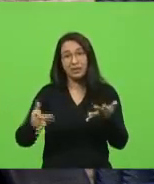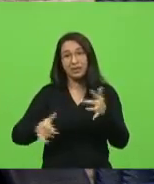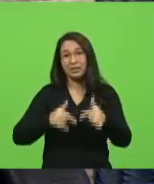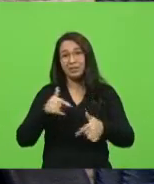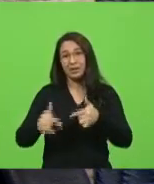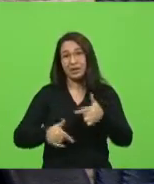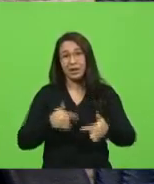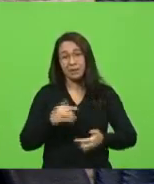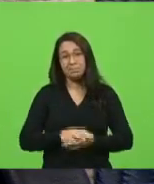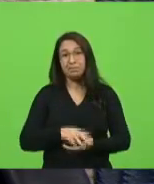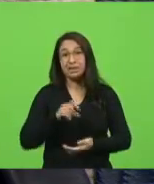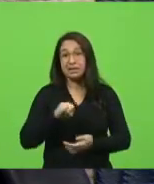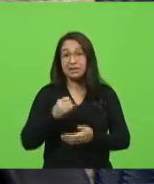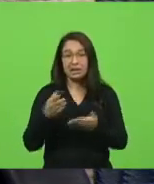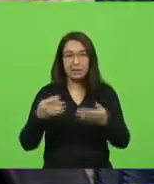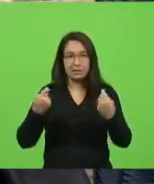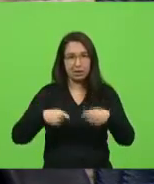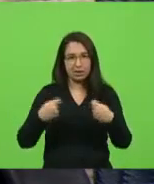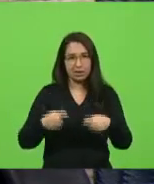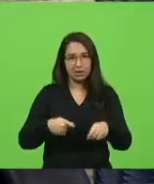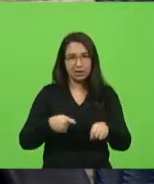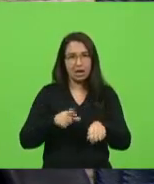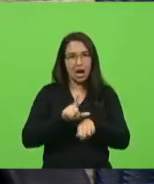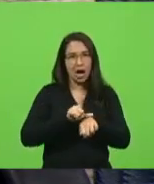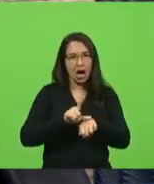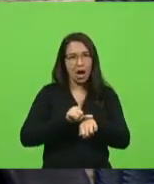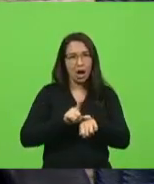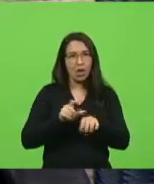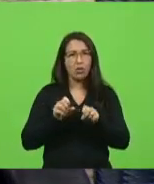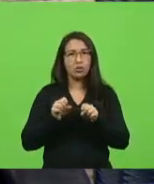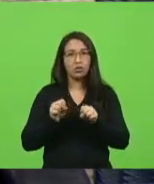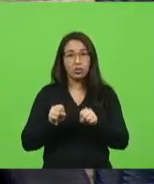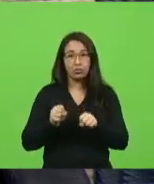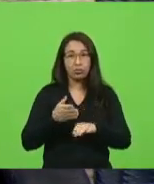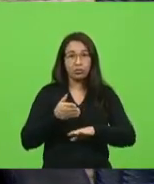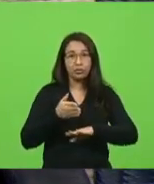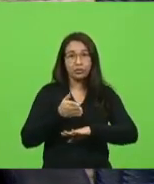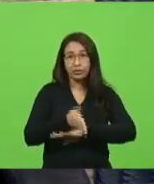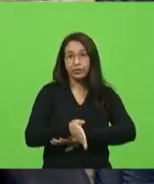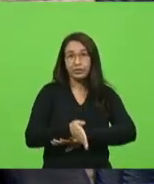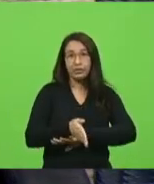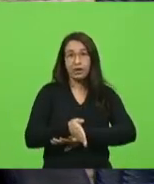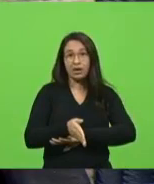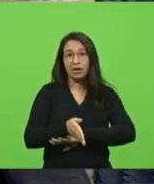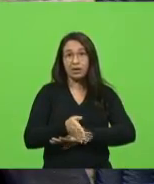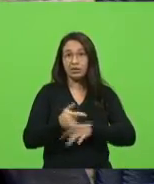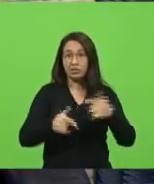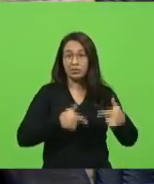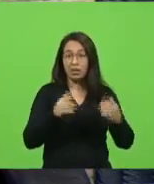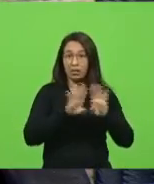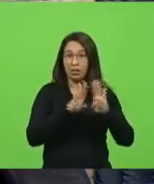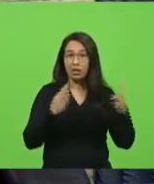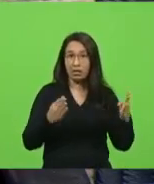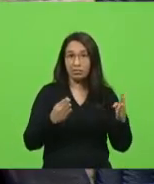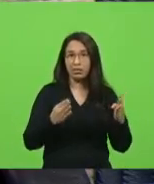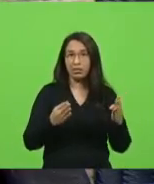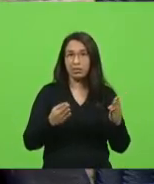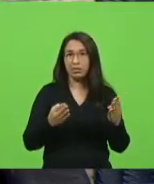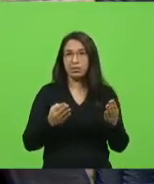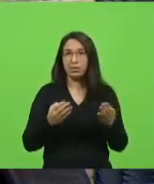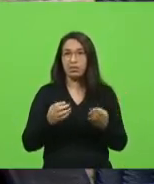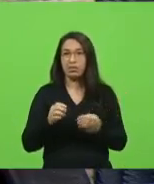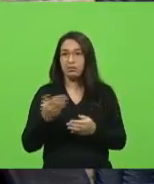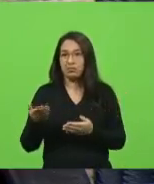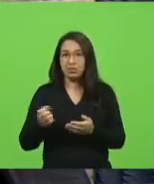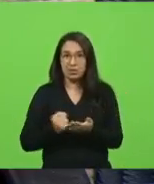ele depende de uma loja, vai na loja quem quer. Quem está com medo, fique em casa. Ninguém está te obrigando a ir na loja da pessoa